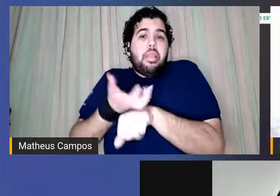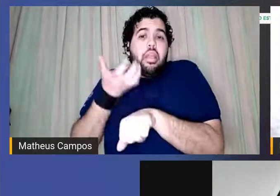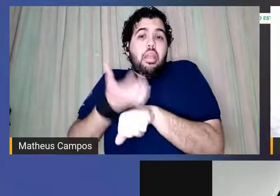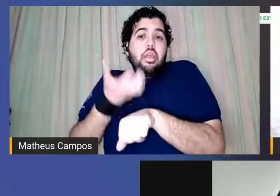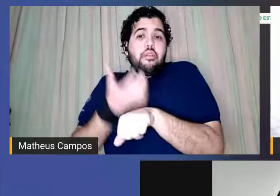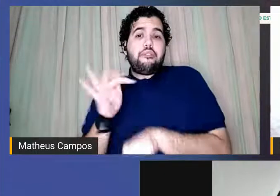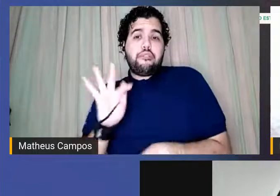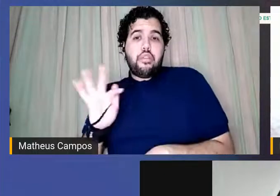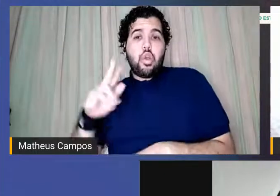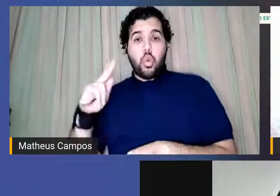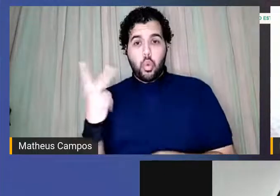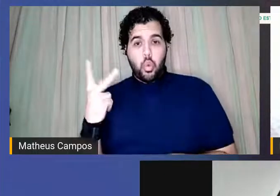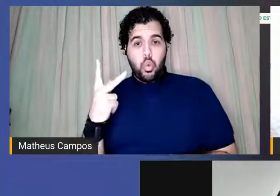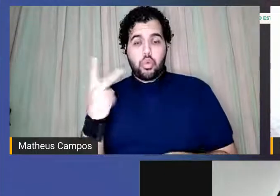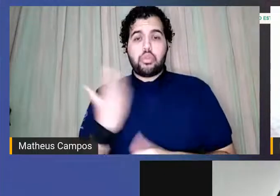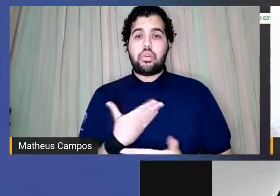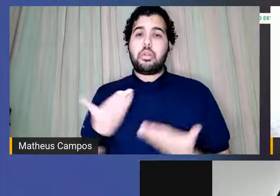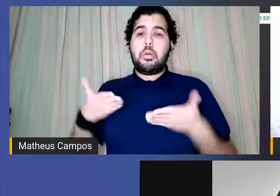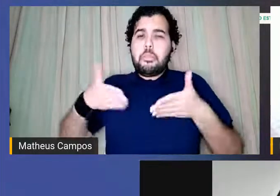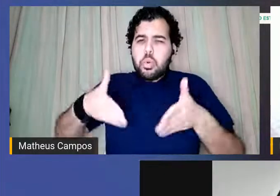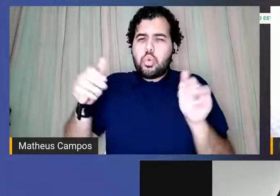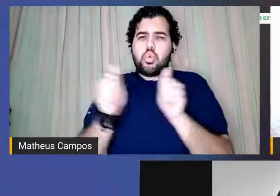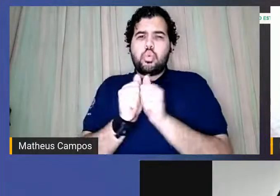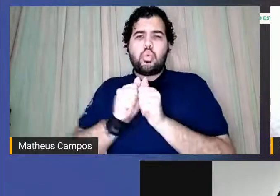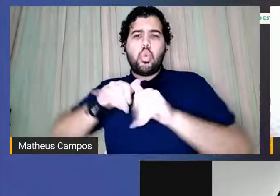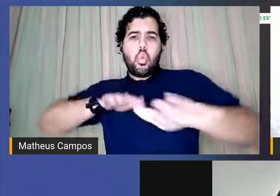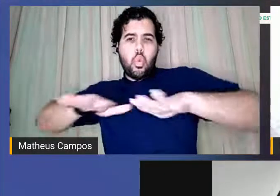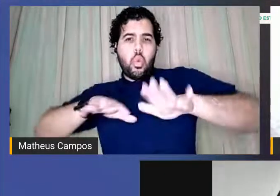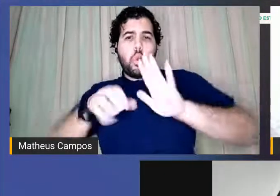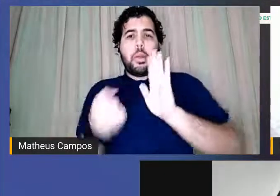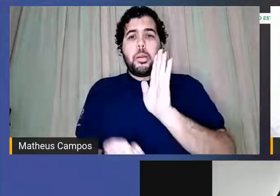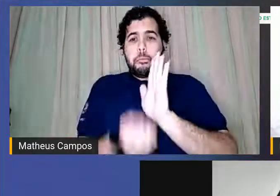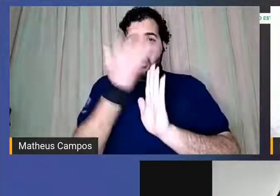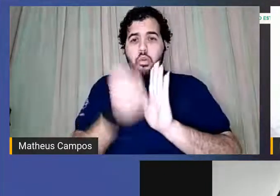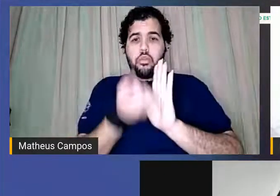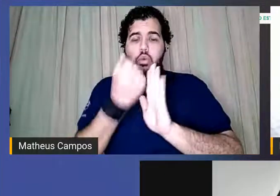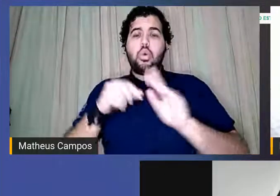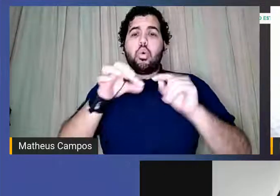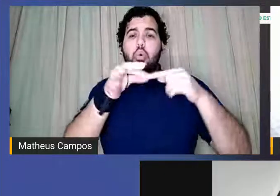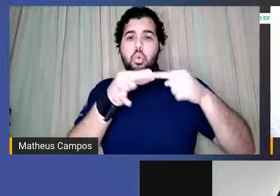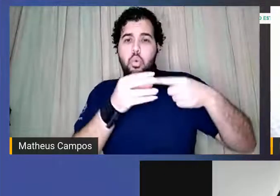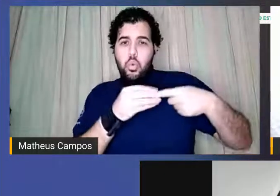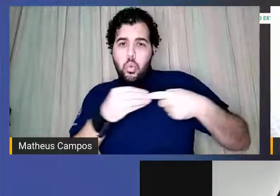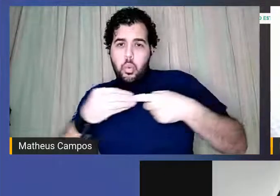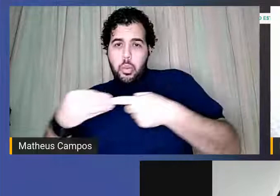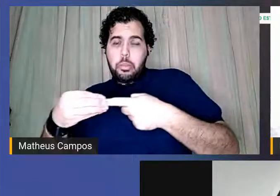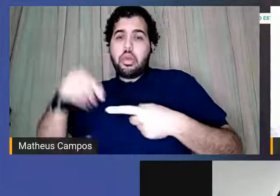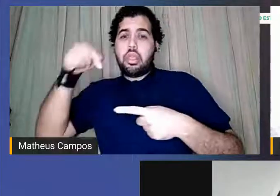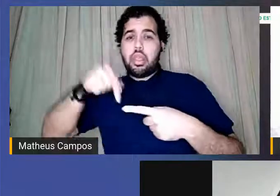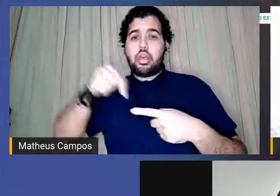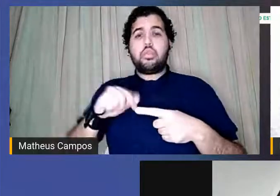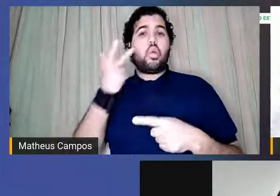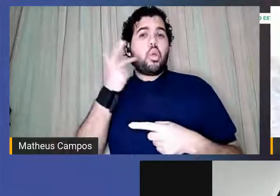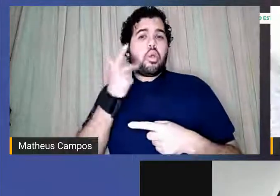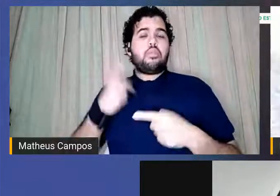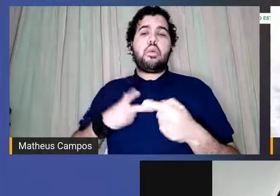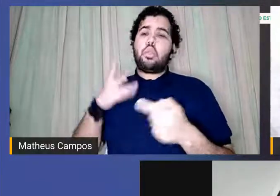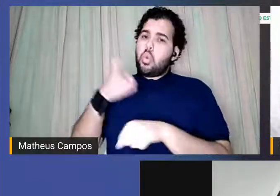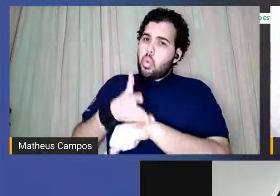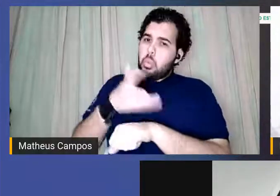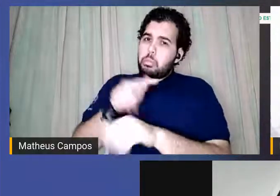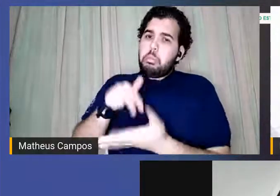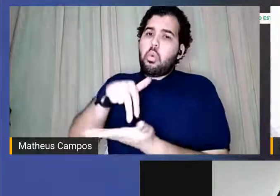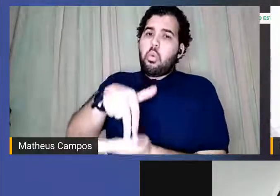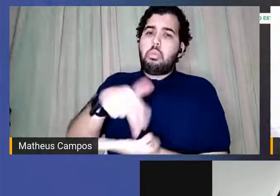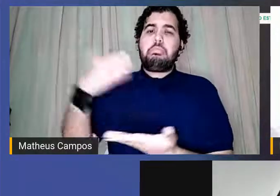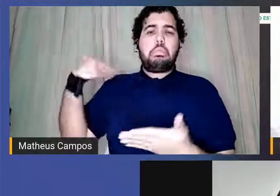Chego junto do movimento de sarau de periferia de Fortaleza, como frequentadora há alguns anos. Também